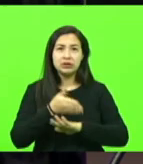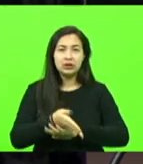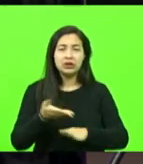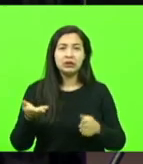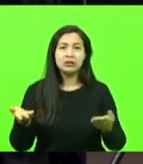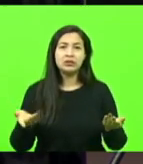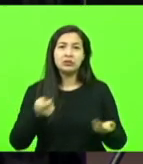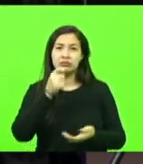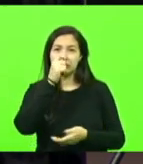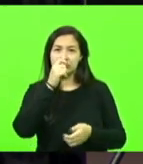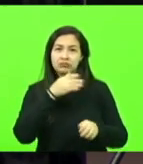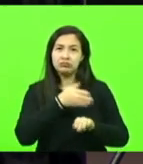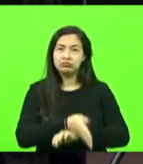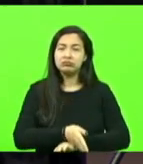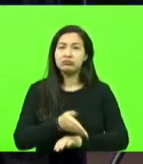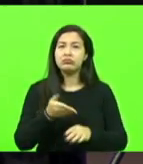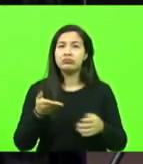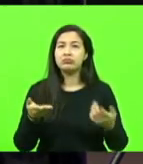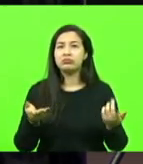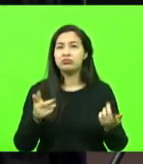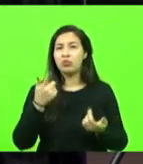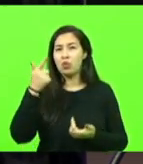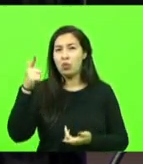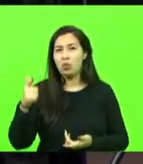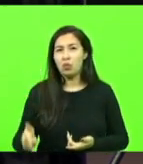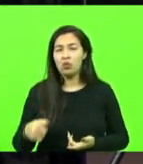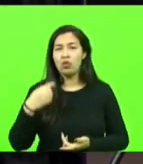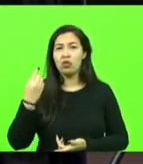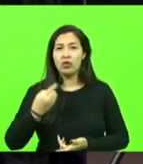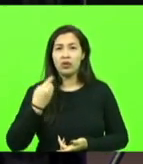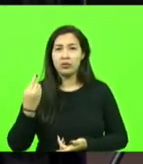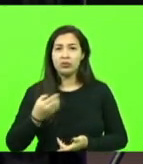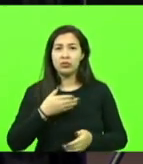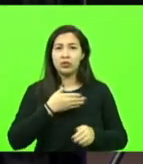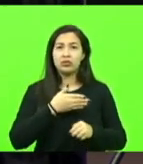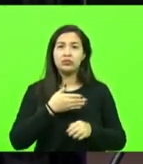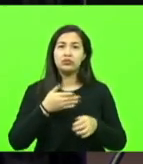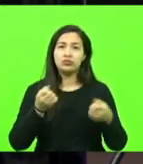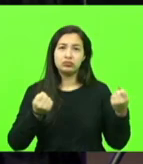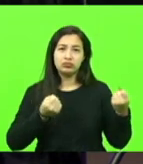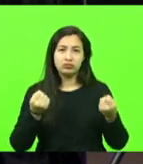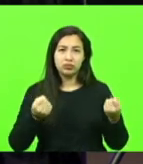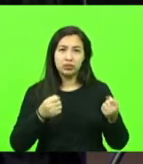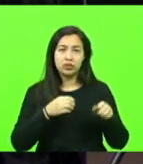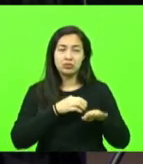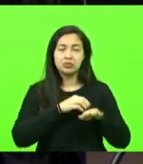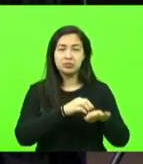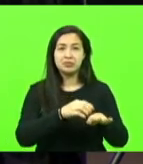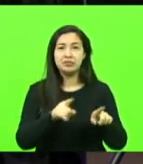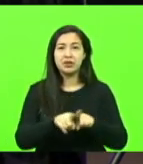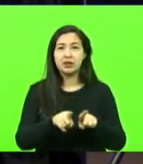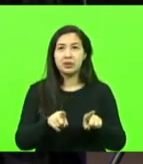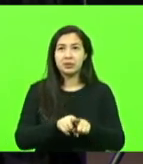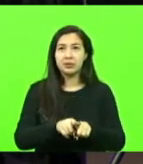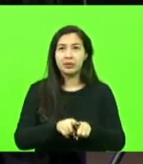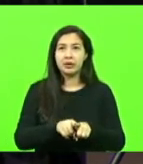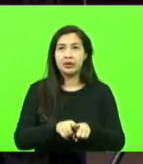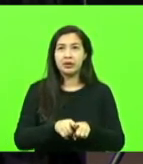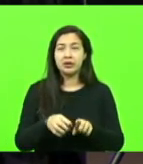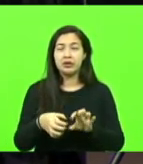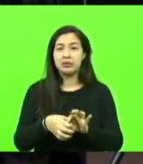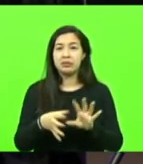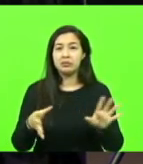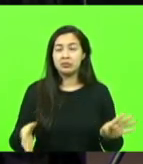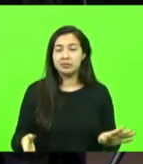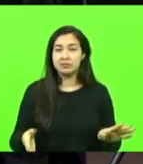Amin em trânsito, deputado, outros deputados que estão em trânsito também. E o Partido Liberal também sem. Nós vamos agora à